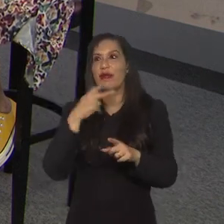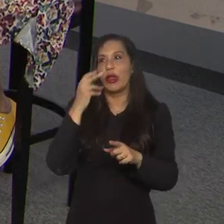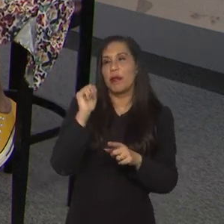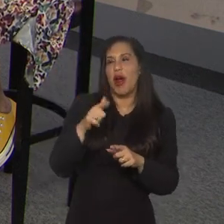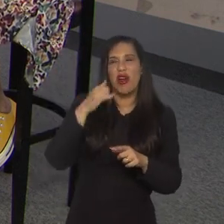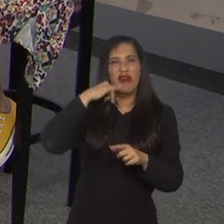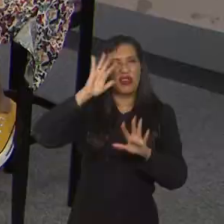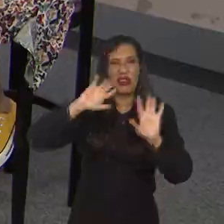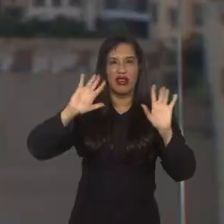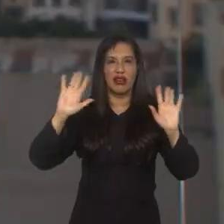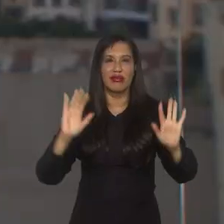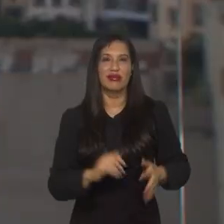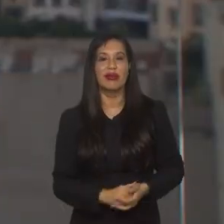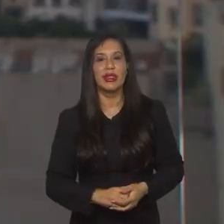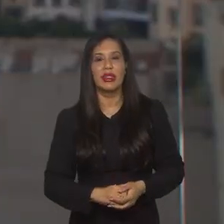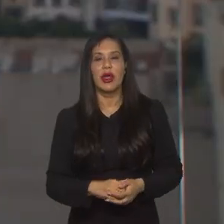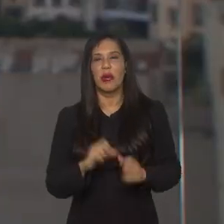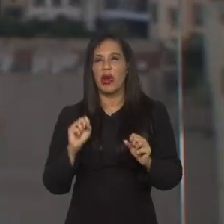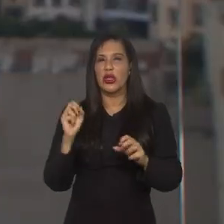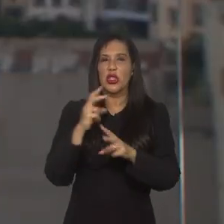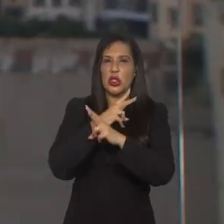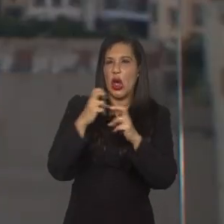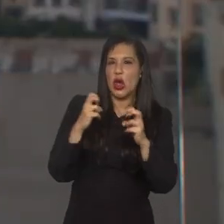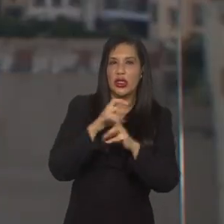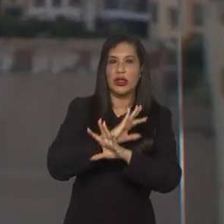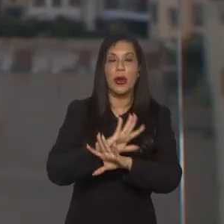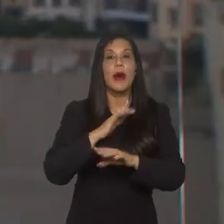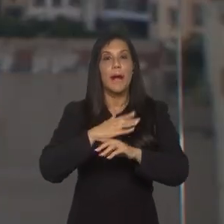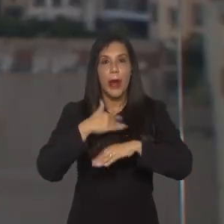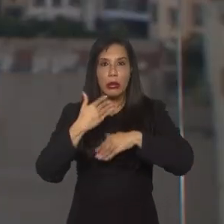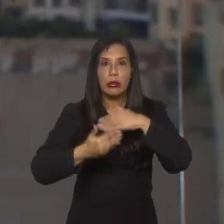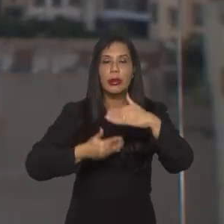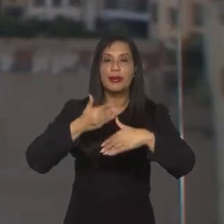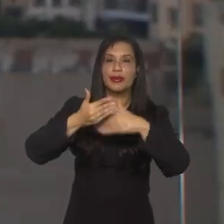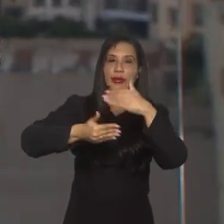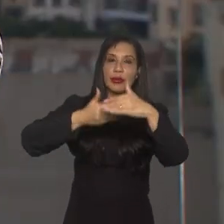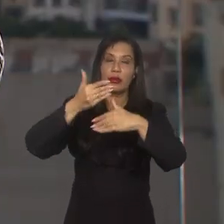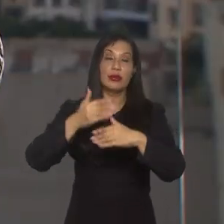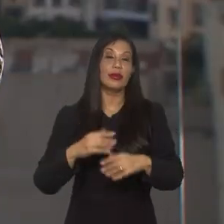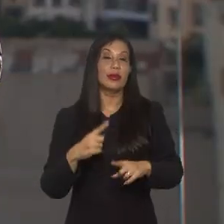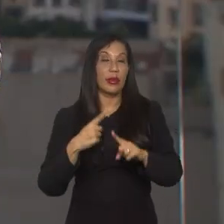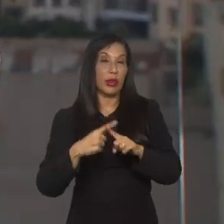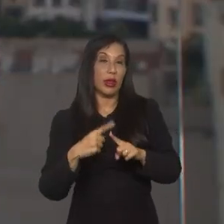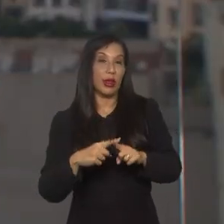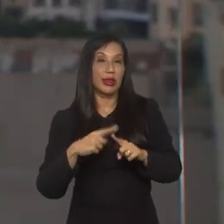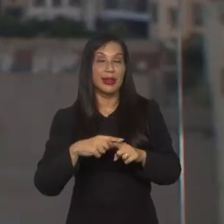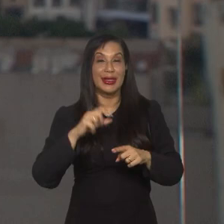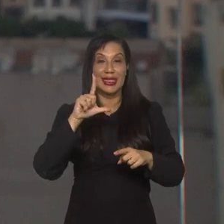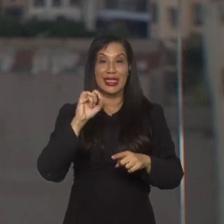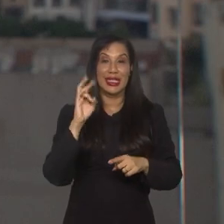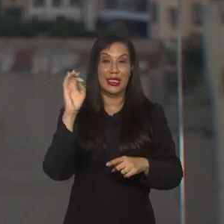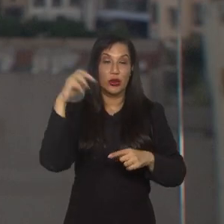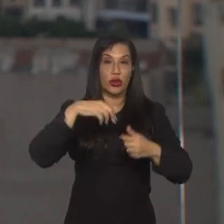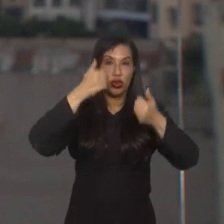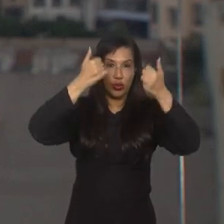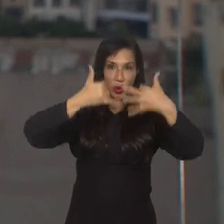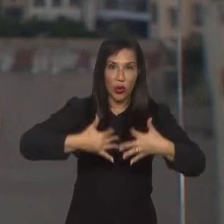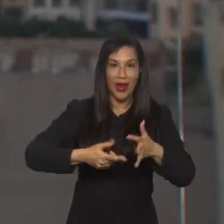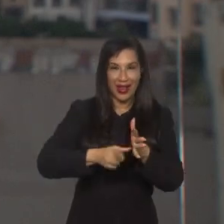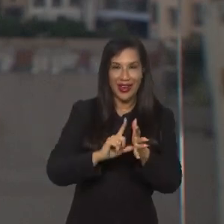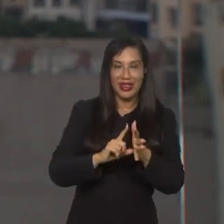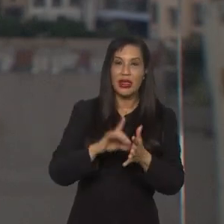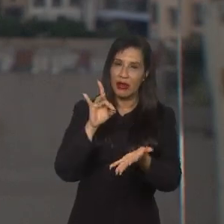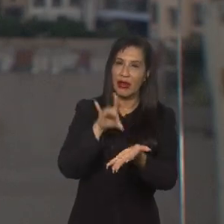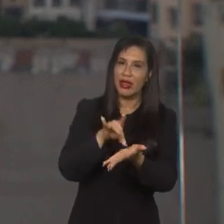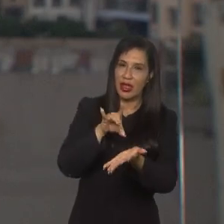tóxico. Eu acho que tem uma crescente, eu acho que o que o Lingo, que ele falou, é verdade,